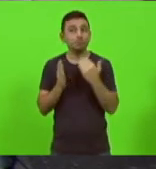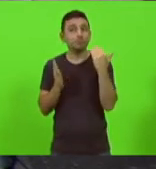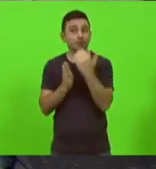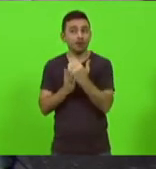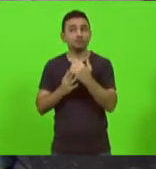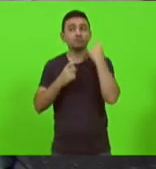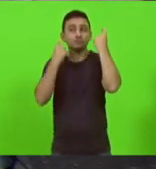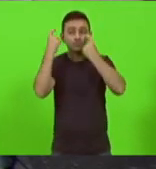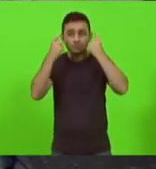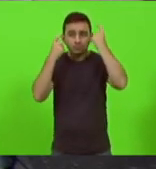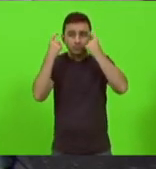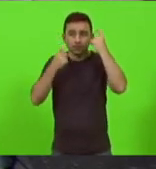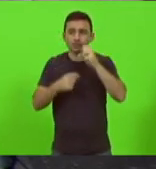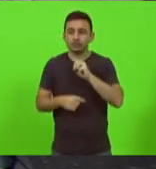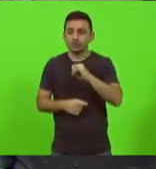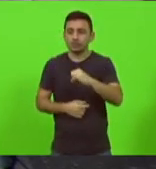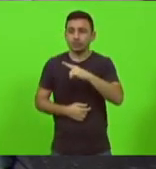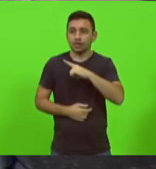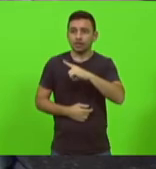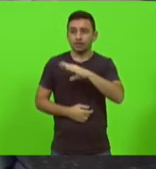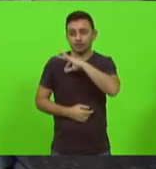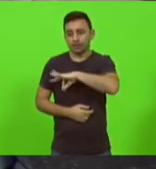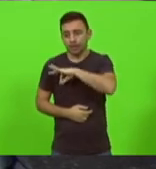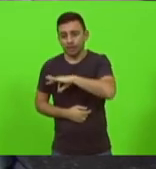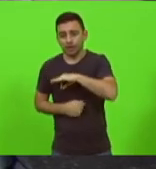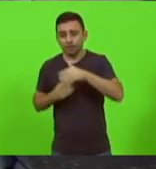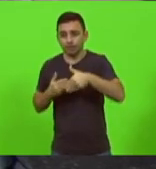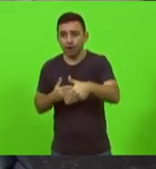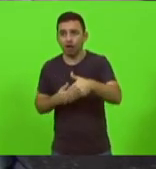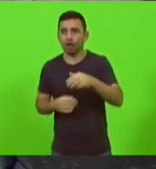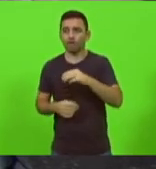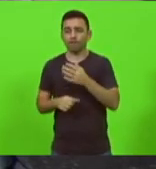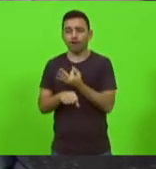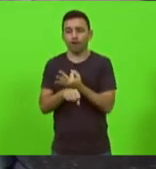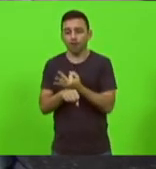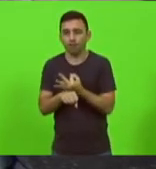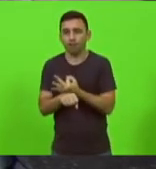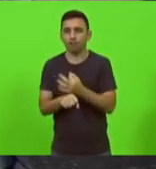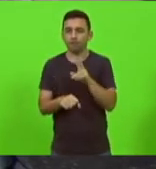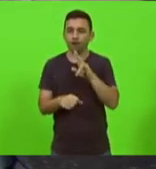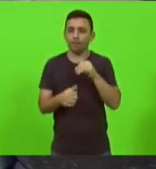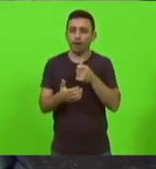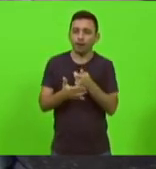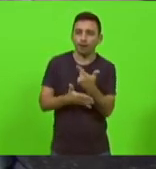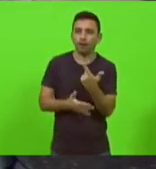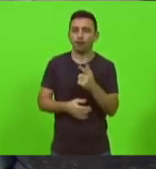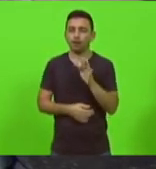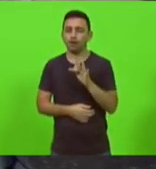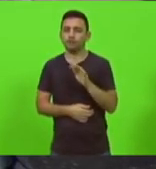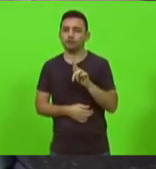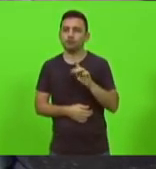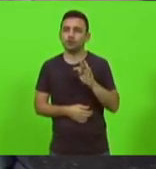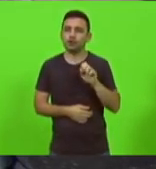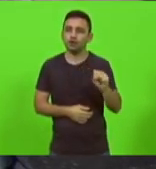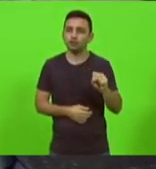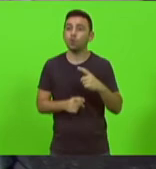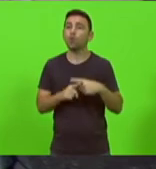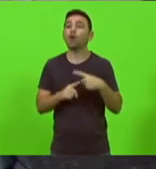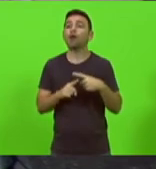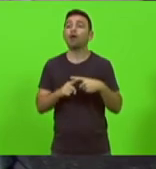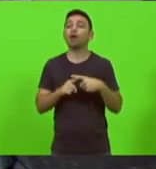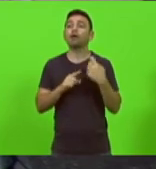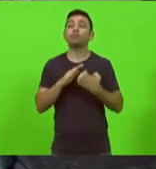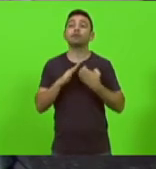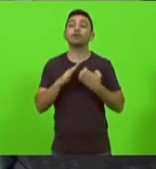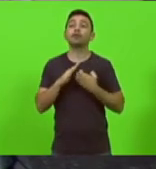preocupar se iam receber salário se não iam se iam receber férias se iam pagar FGTS porque a empresa terceirizada